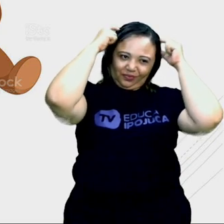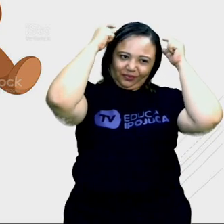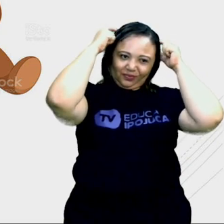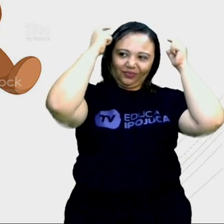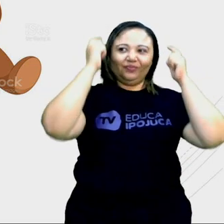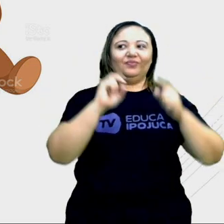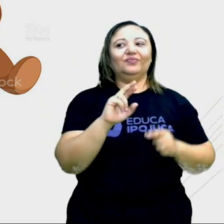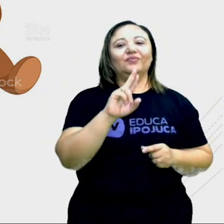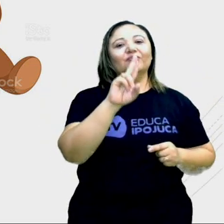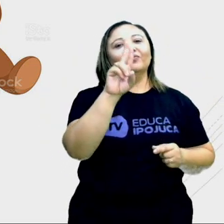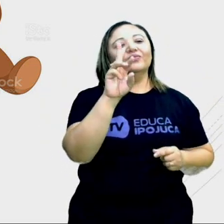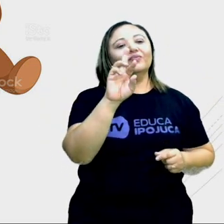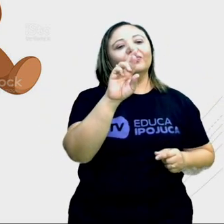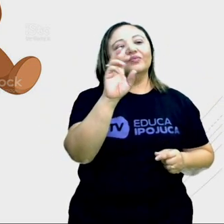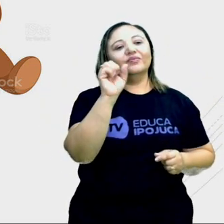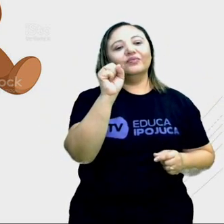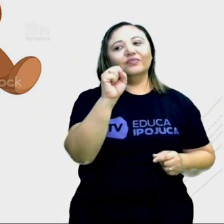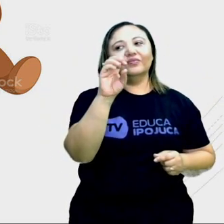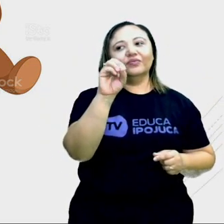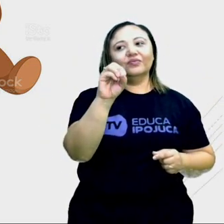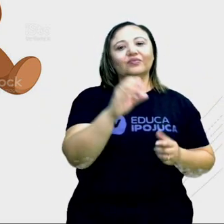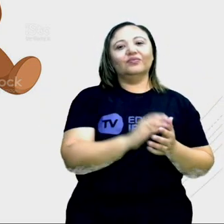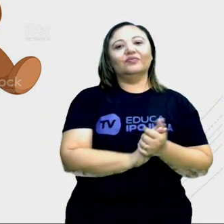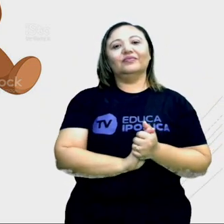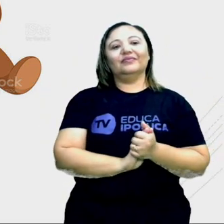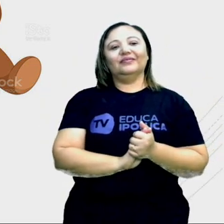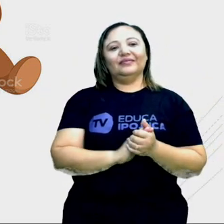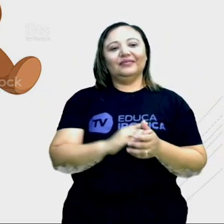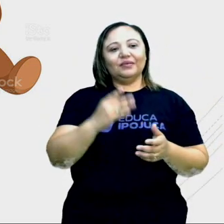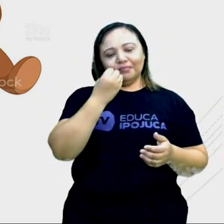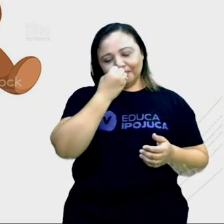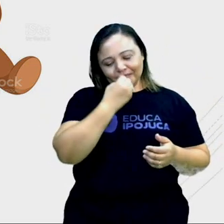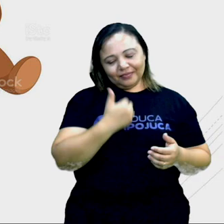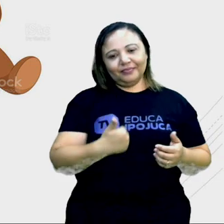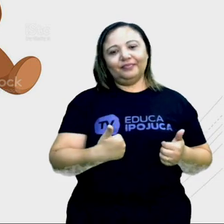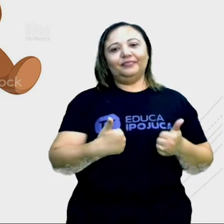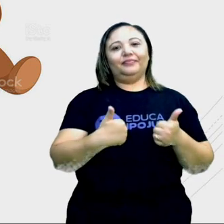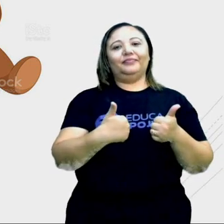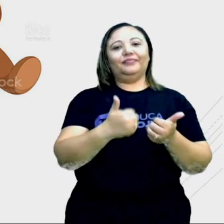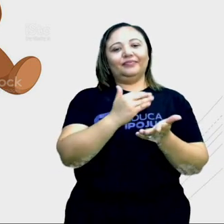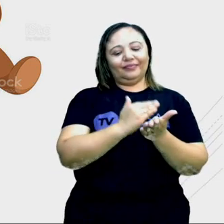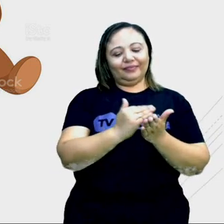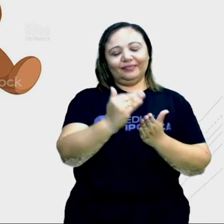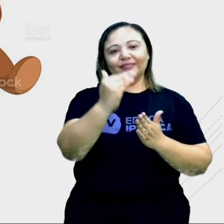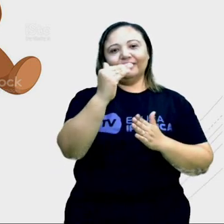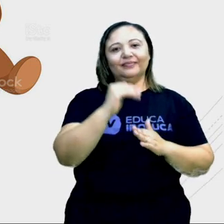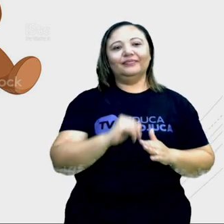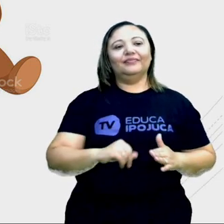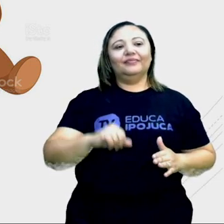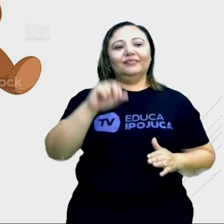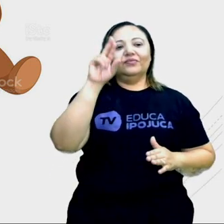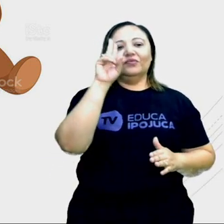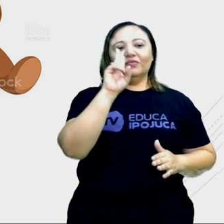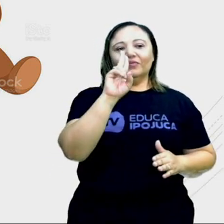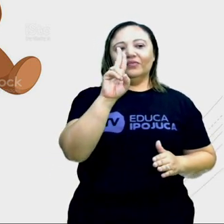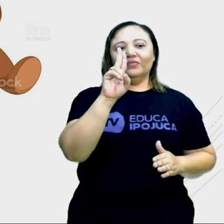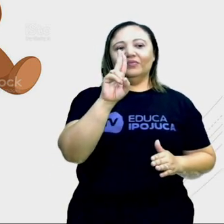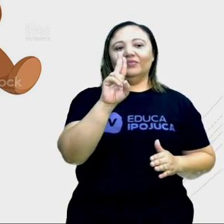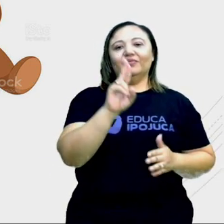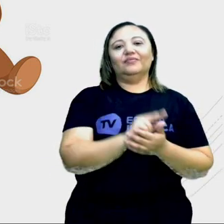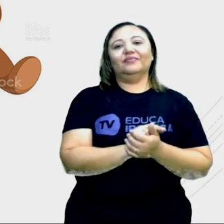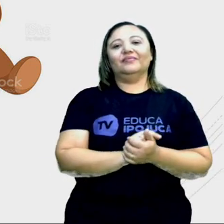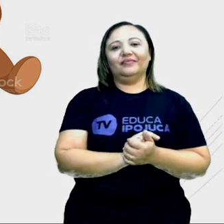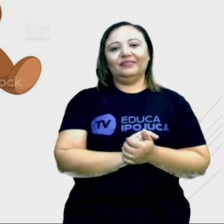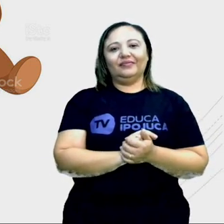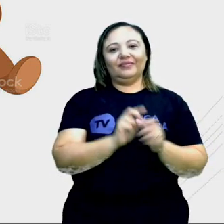Urso, muito bem! Urso também começa com a letrinha U,